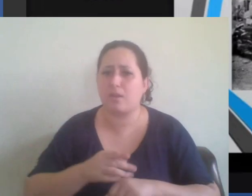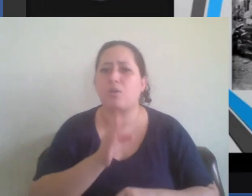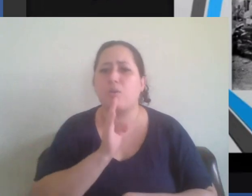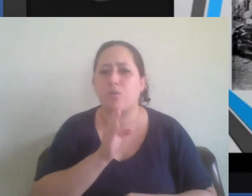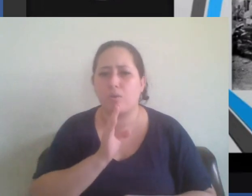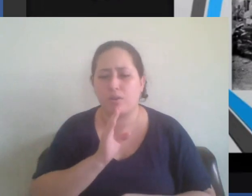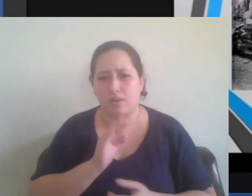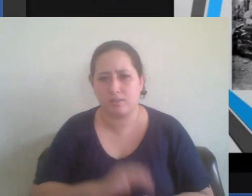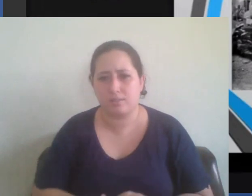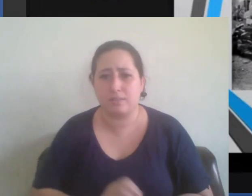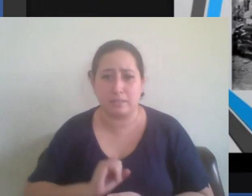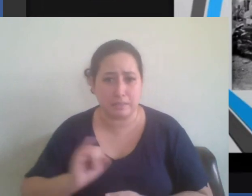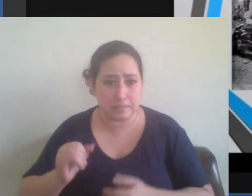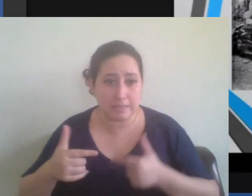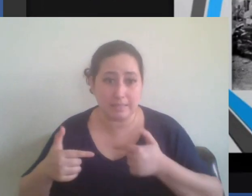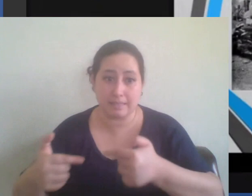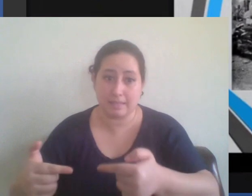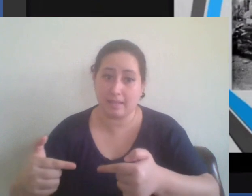casos de conflitos